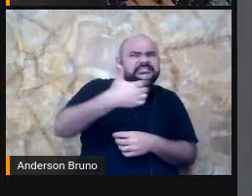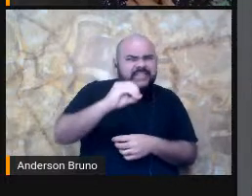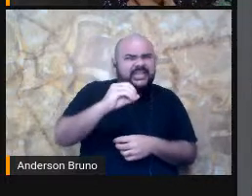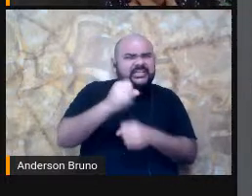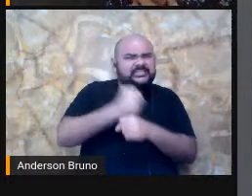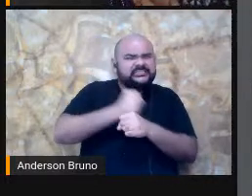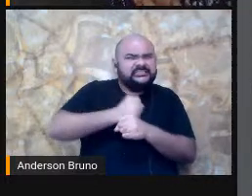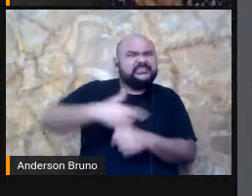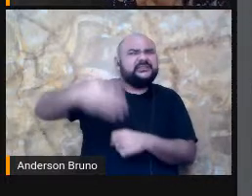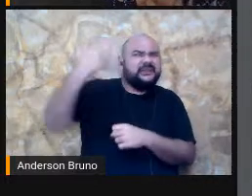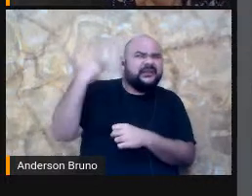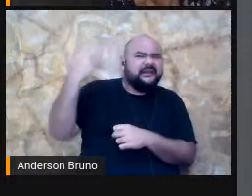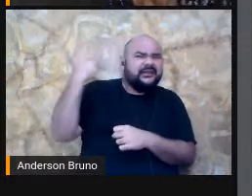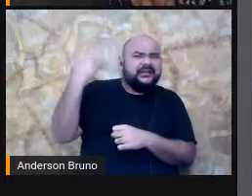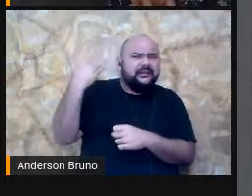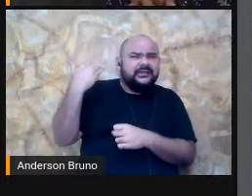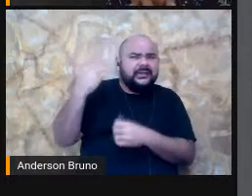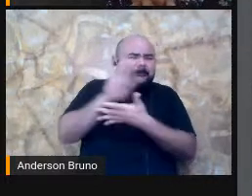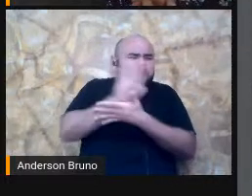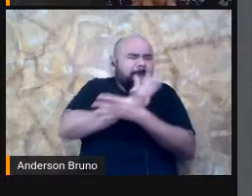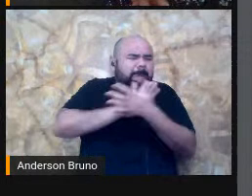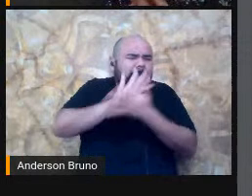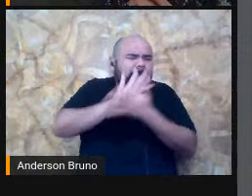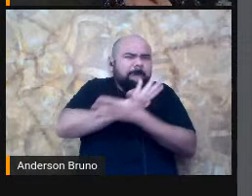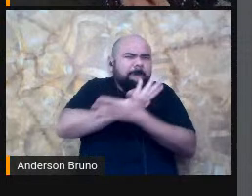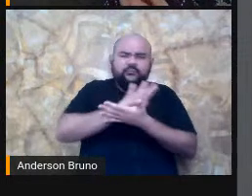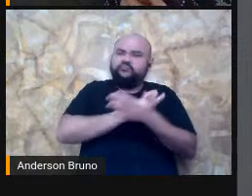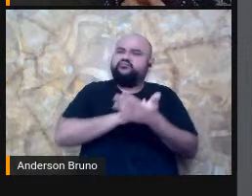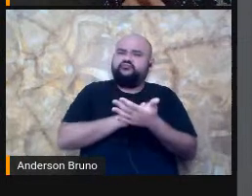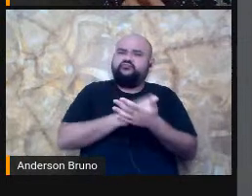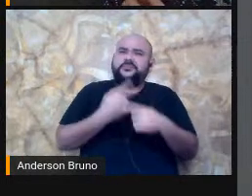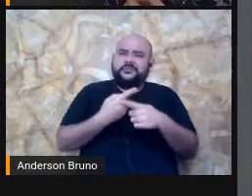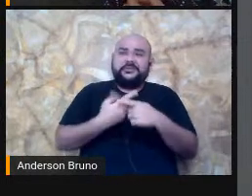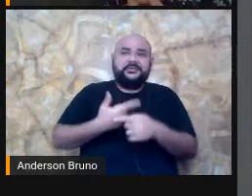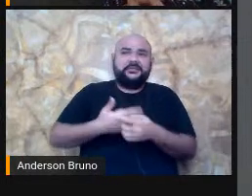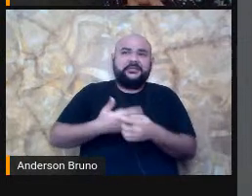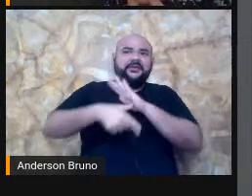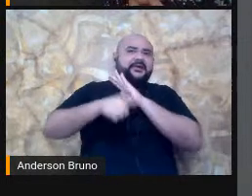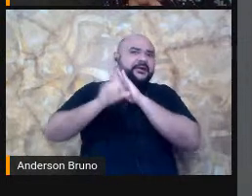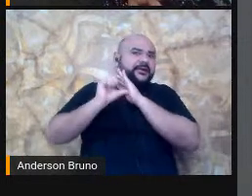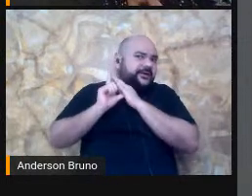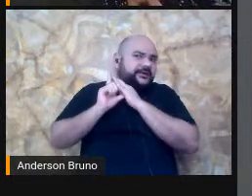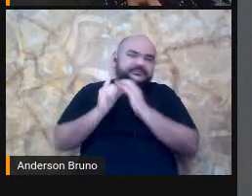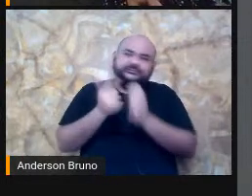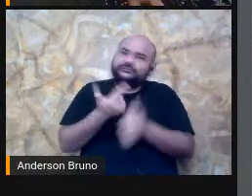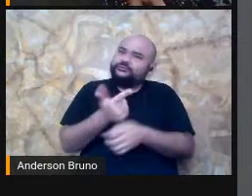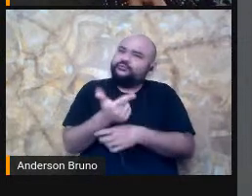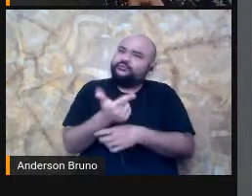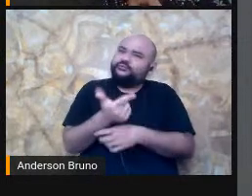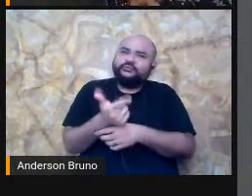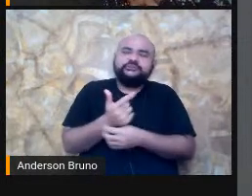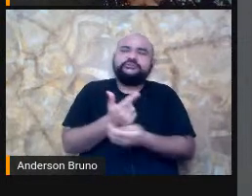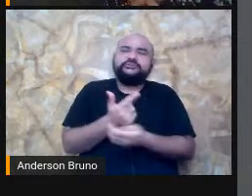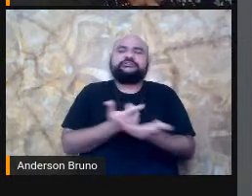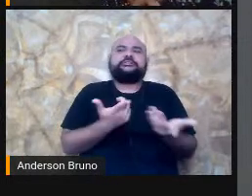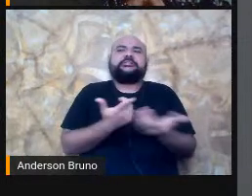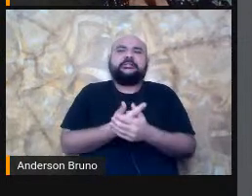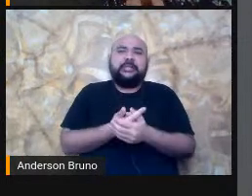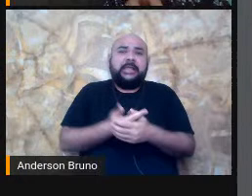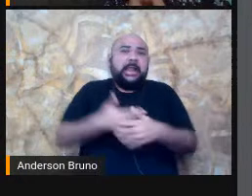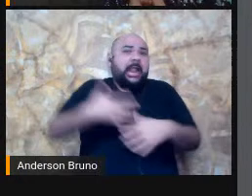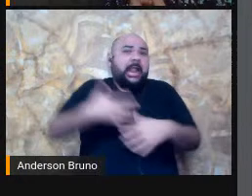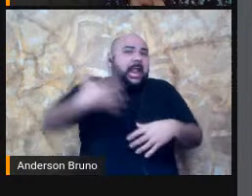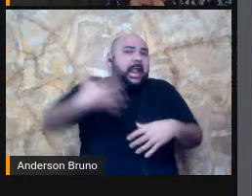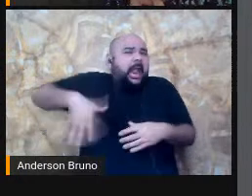nossos Meninos Não tinham acesso A um celular A um tablet Hoje Eu tenho certeza Que tem vários Alunos Nas